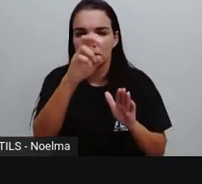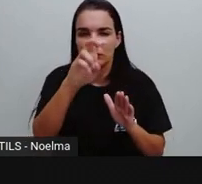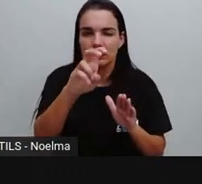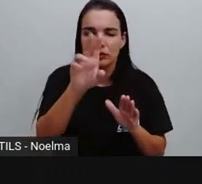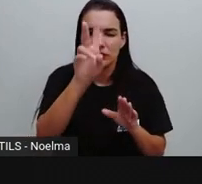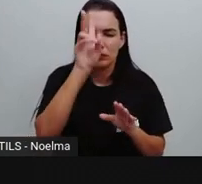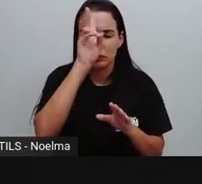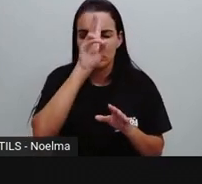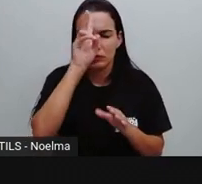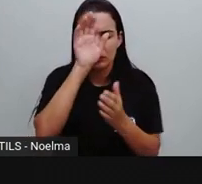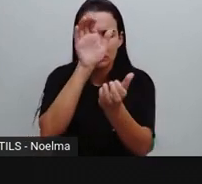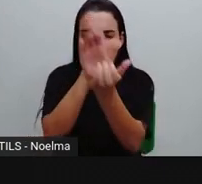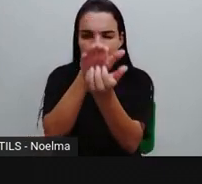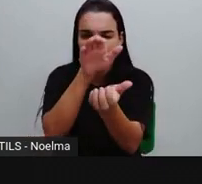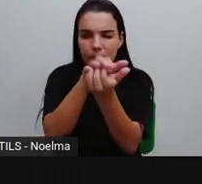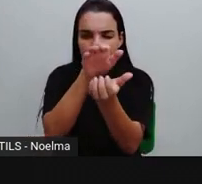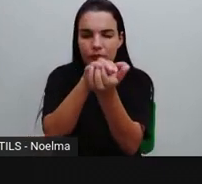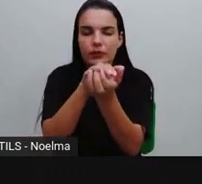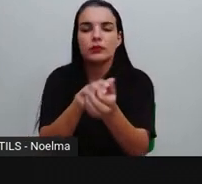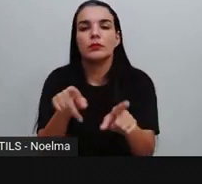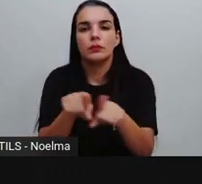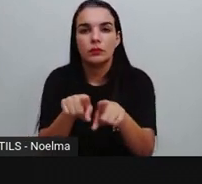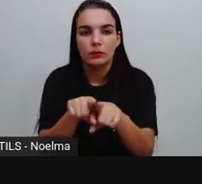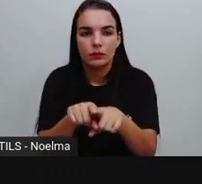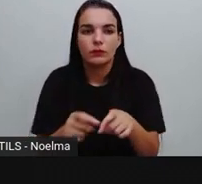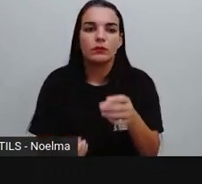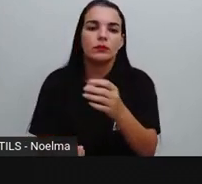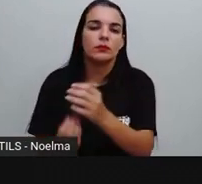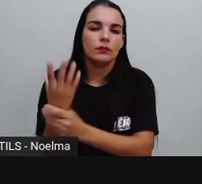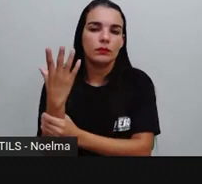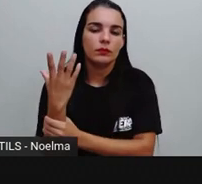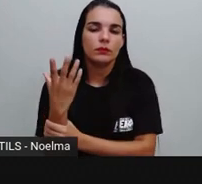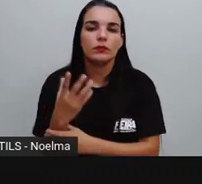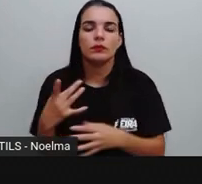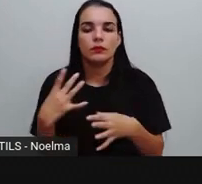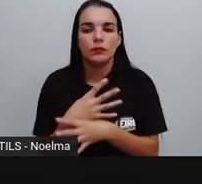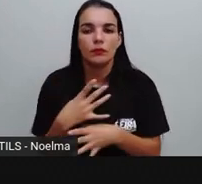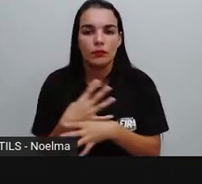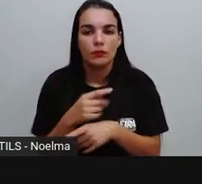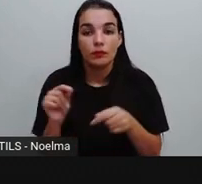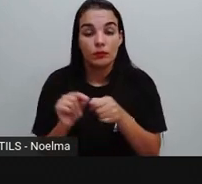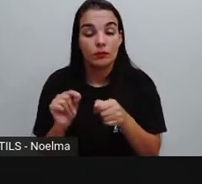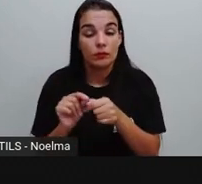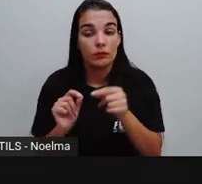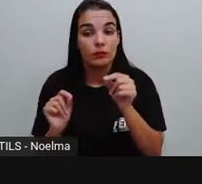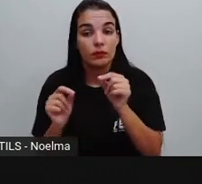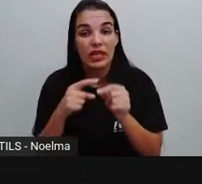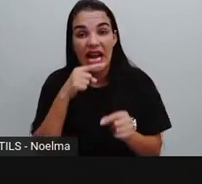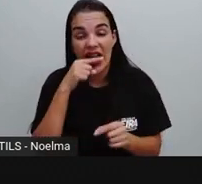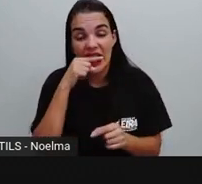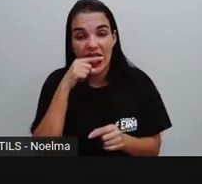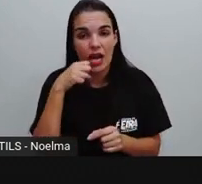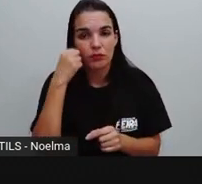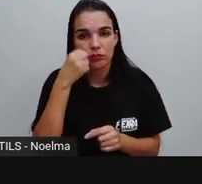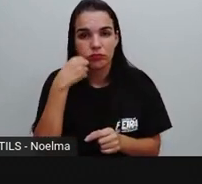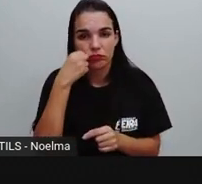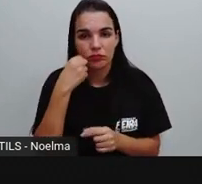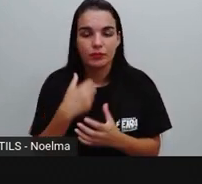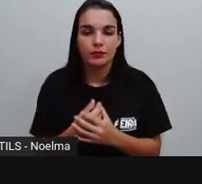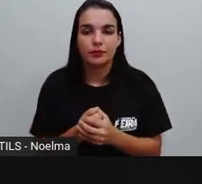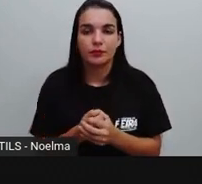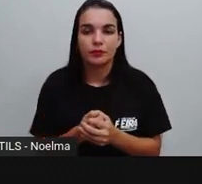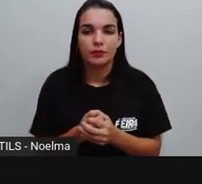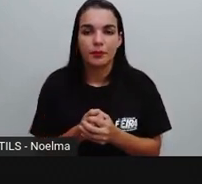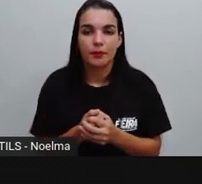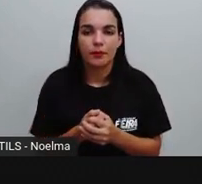lá em Pernambuco, né? Também foi a primeira a produzir a cana-de-açúcar. E,